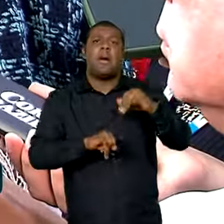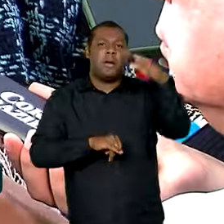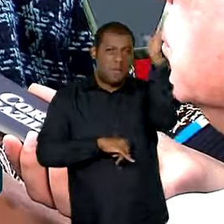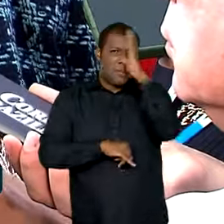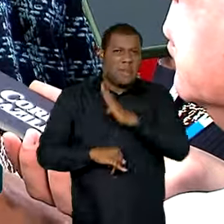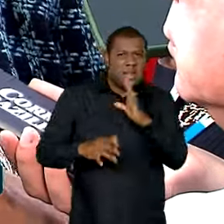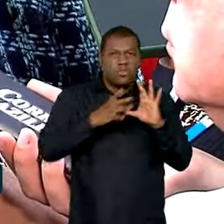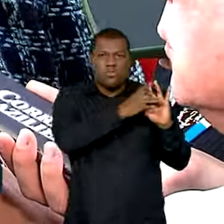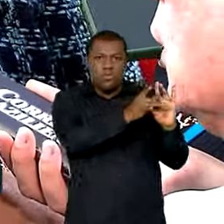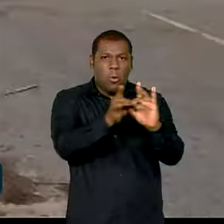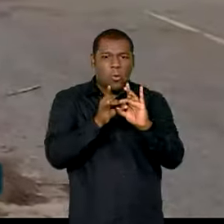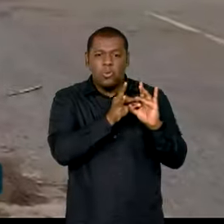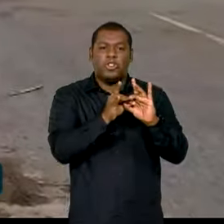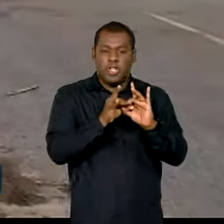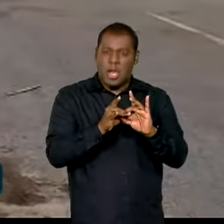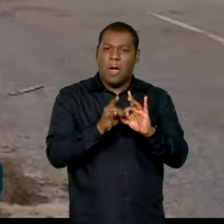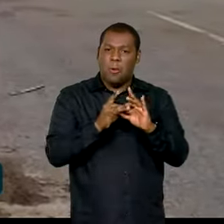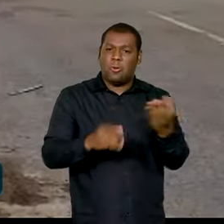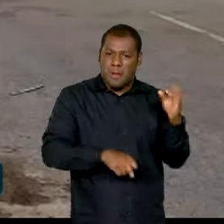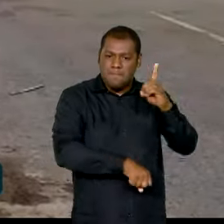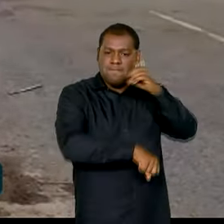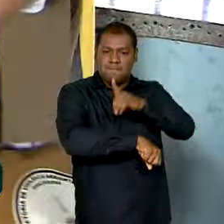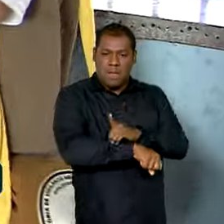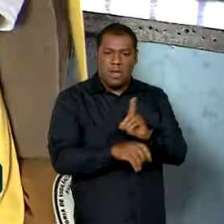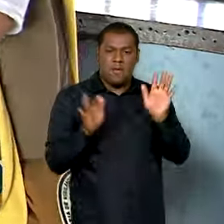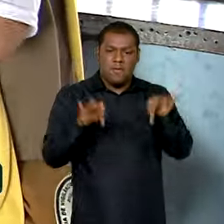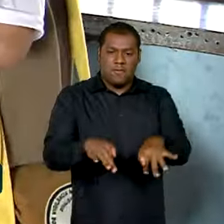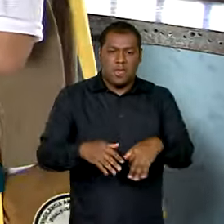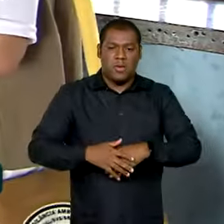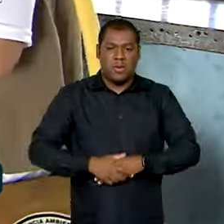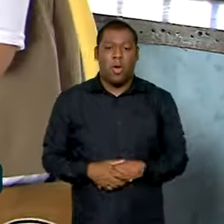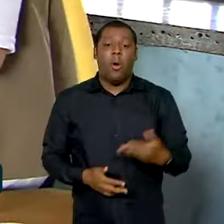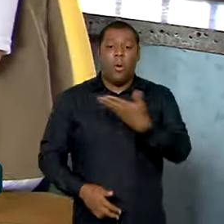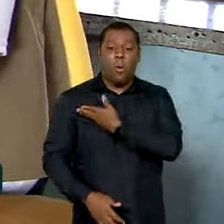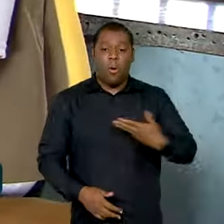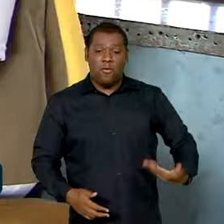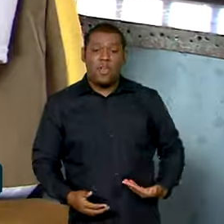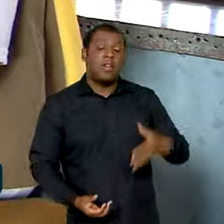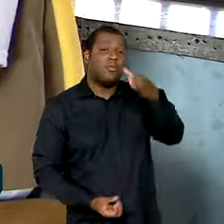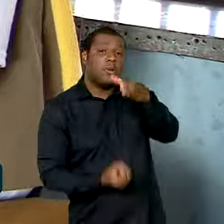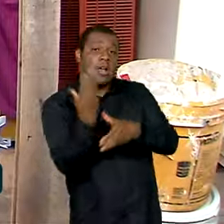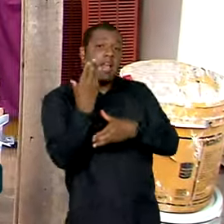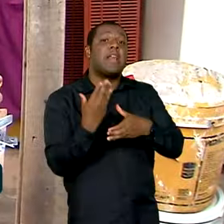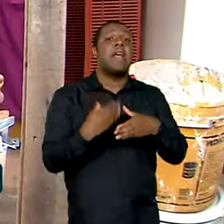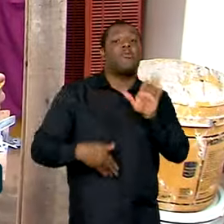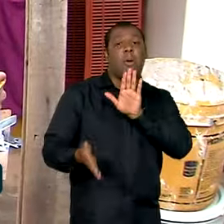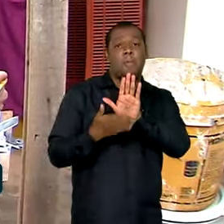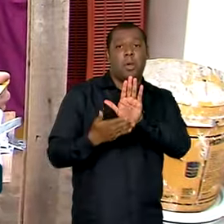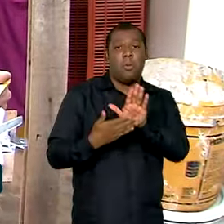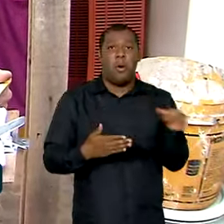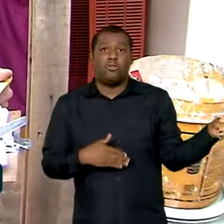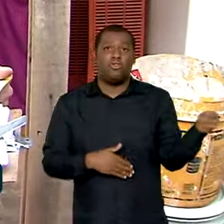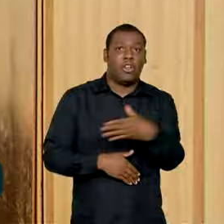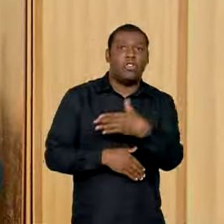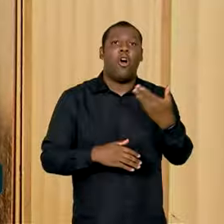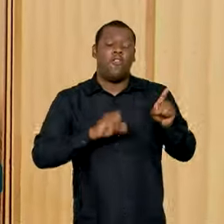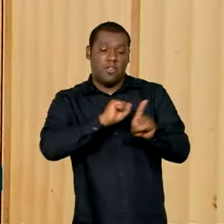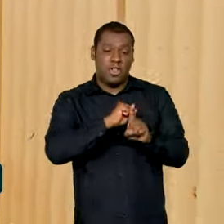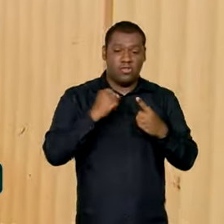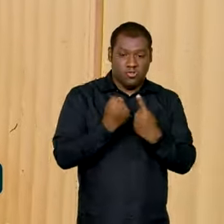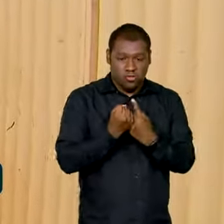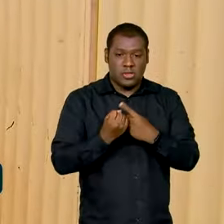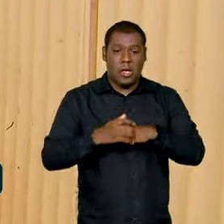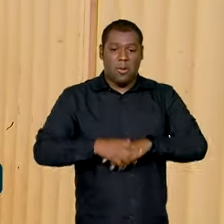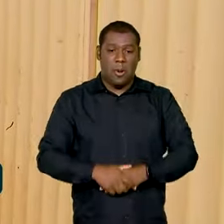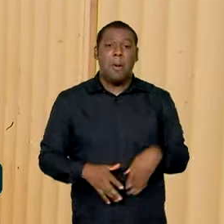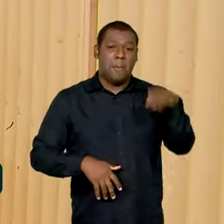unido contra a dengue. Em termos de ações, o governo lançou novas campanhas de mobilização social, o